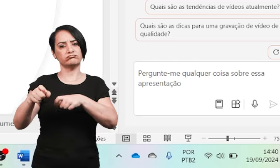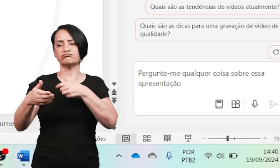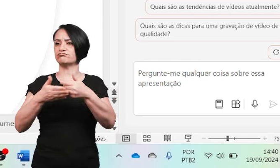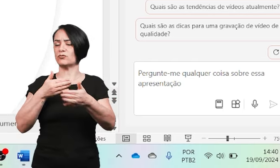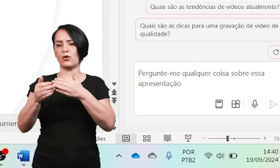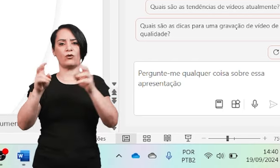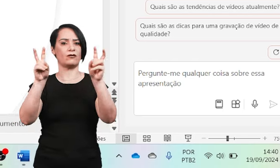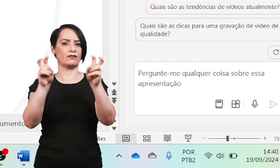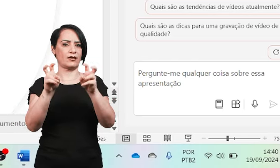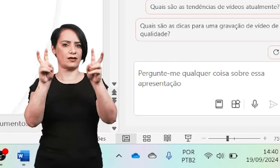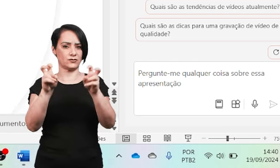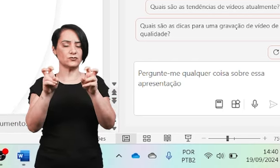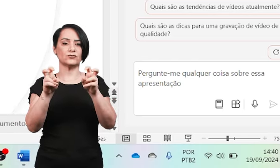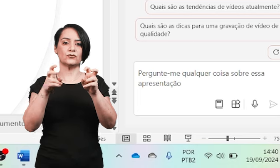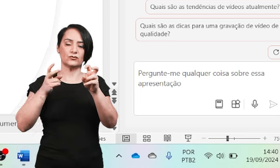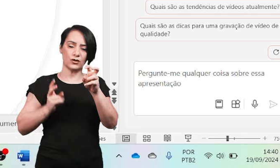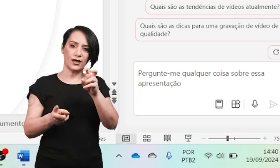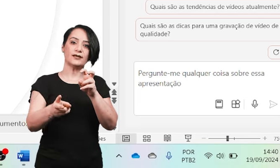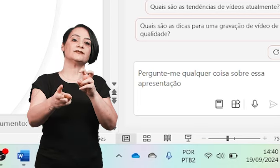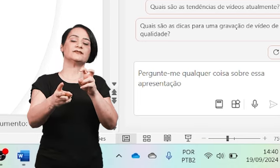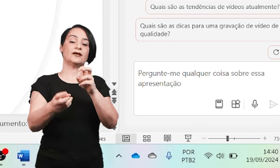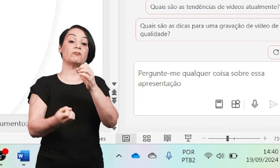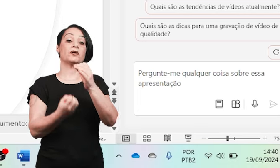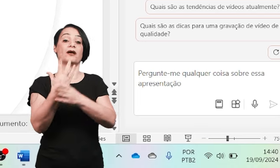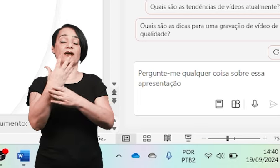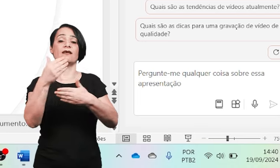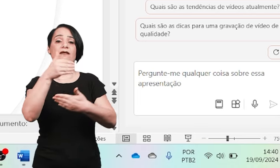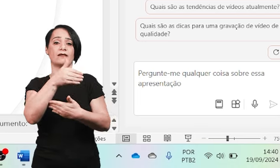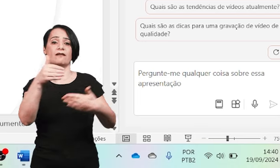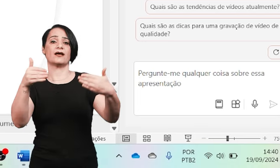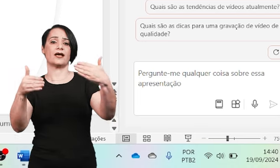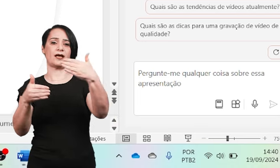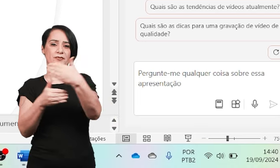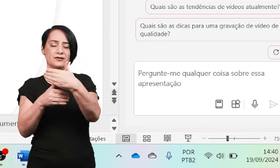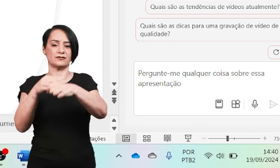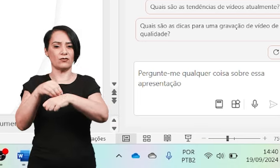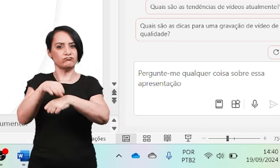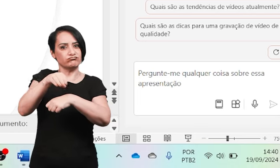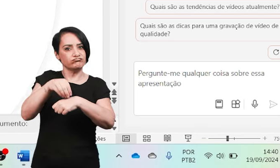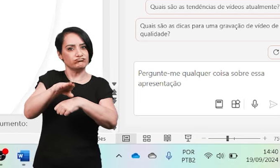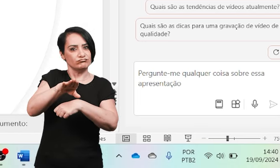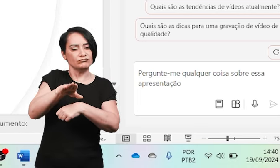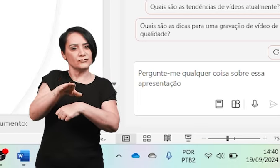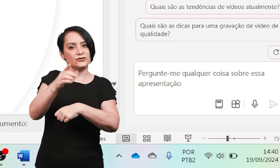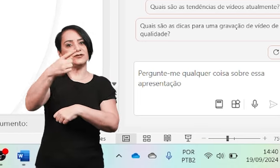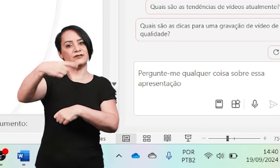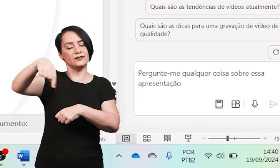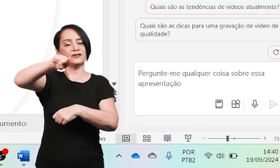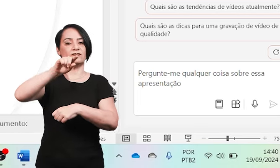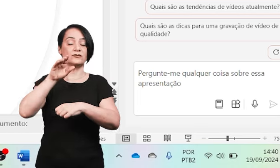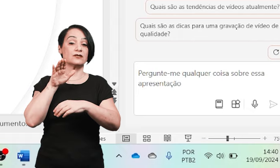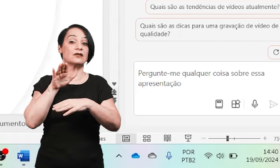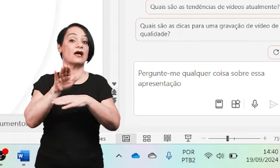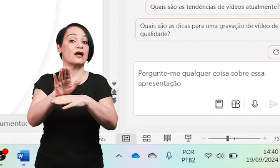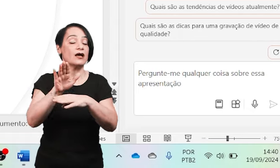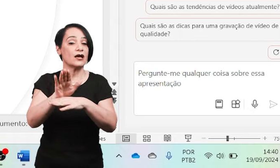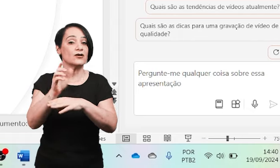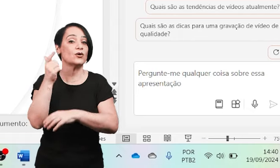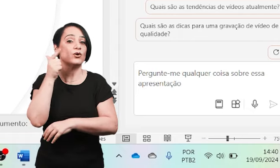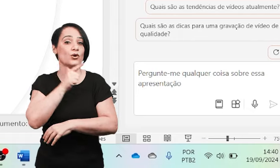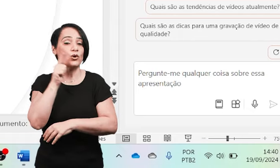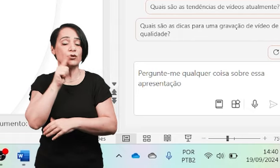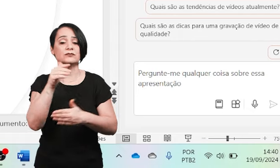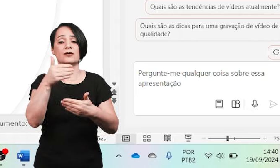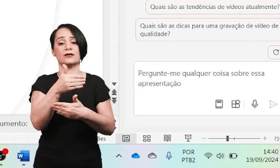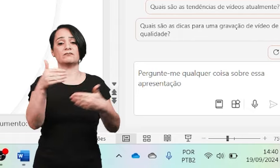agricultura, pode ser em qualquer assunto. Ele sempre vai criar uma apresentação e dando esses insights, ajudando você a